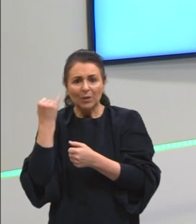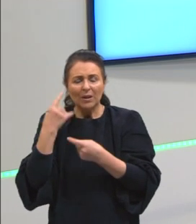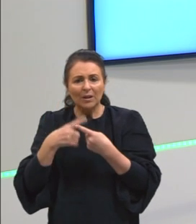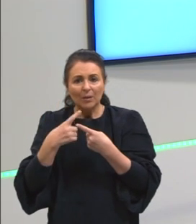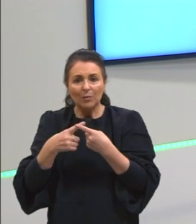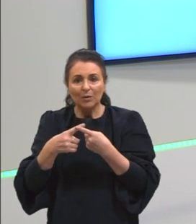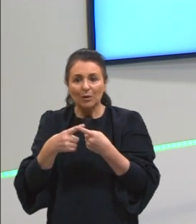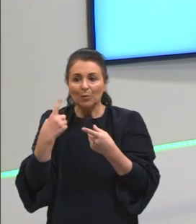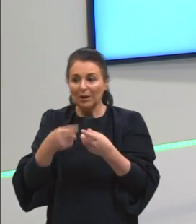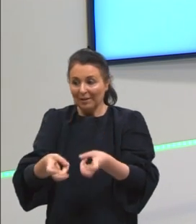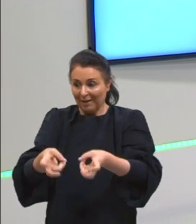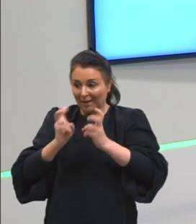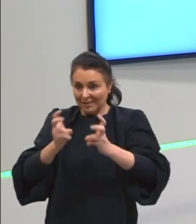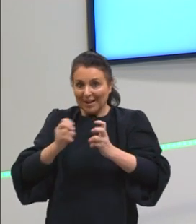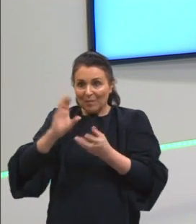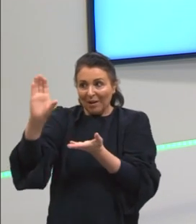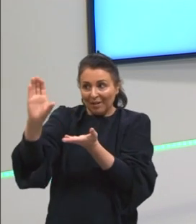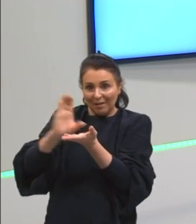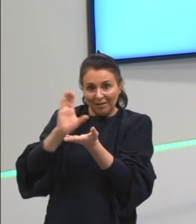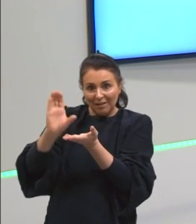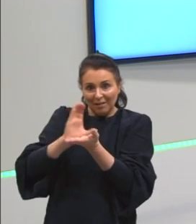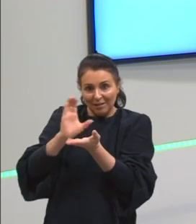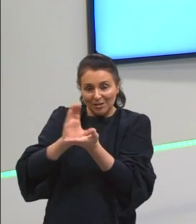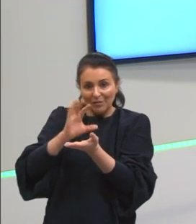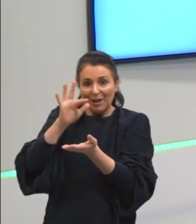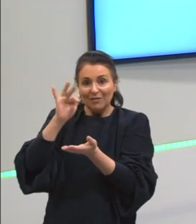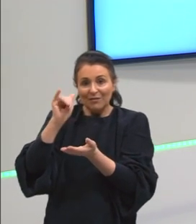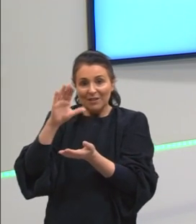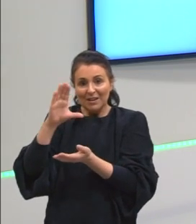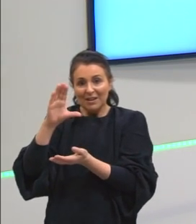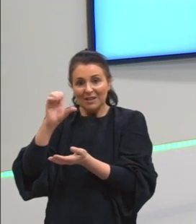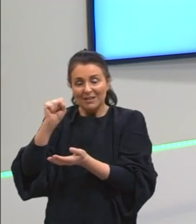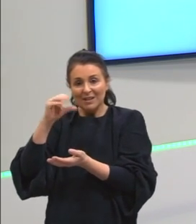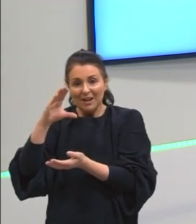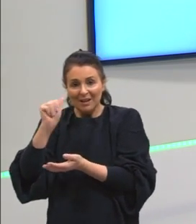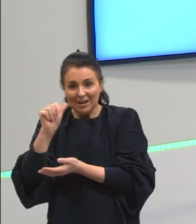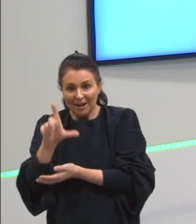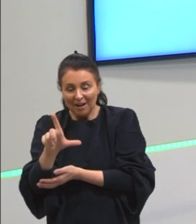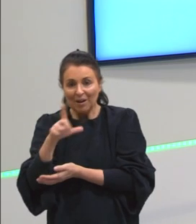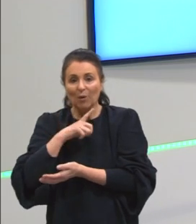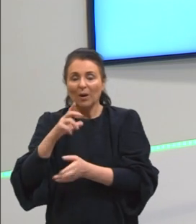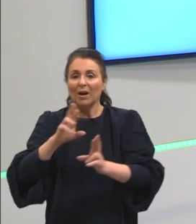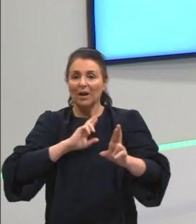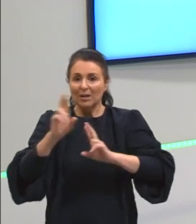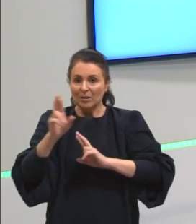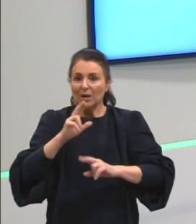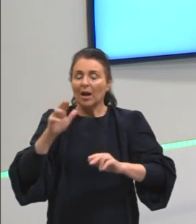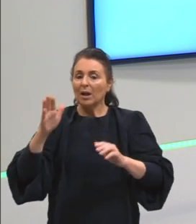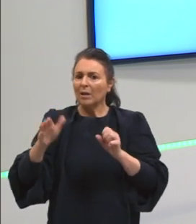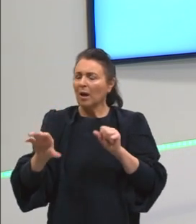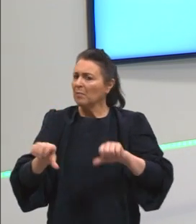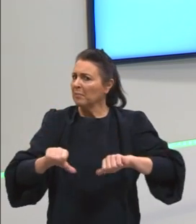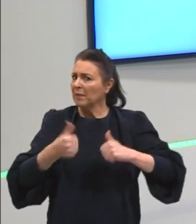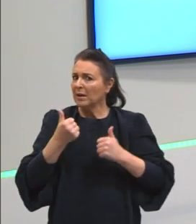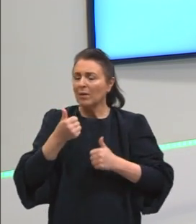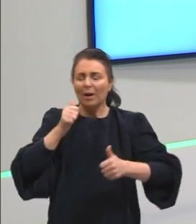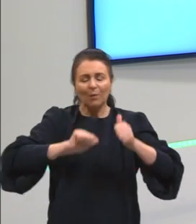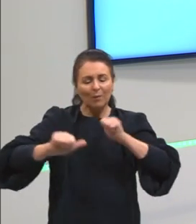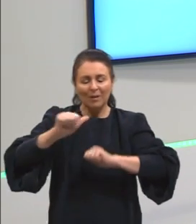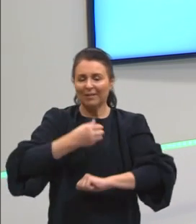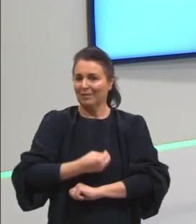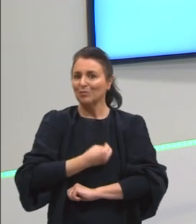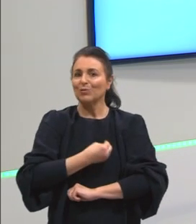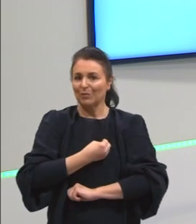receber incentivos, incentivo fiscal, incentivo, né, relacionado à sua melhor qualidade de vida, entre outras coisas.